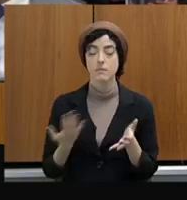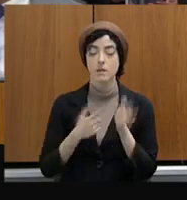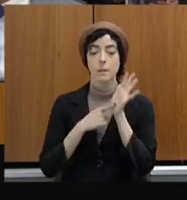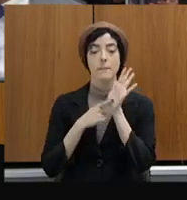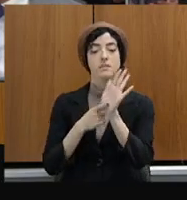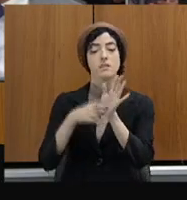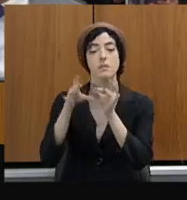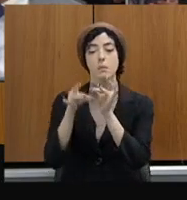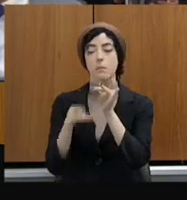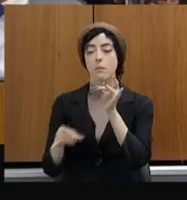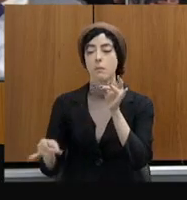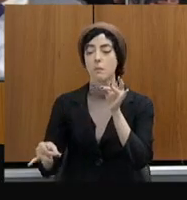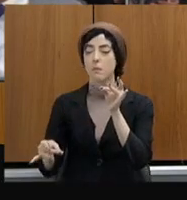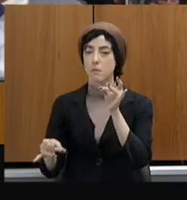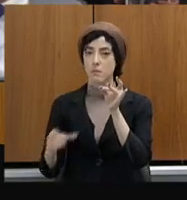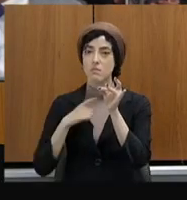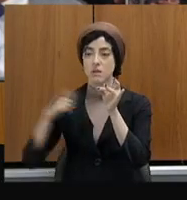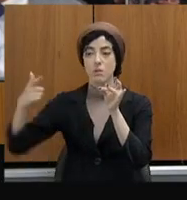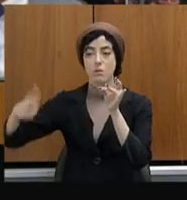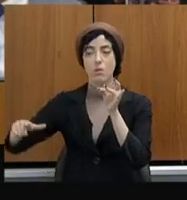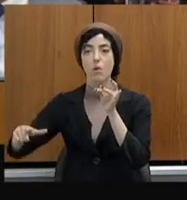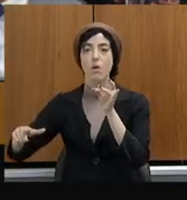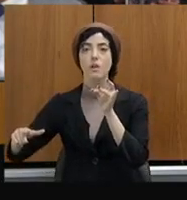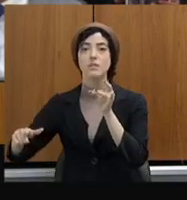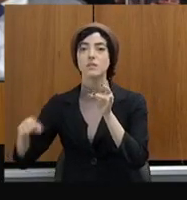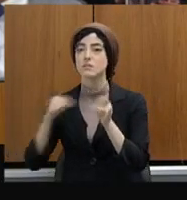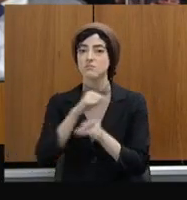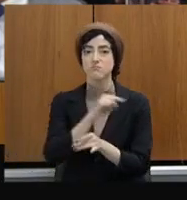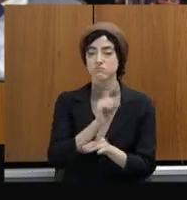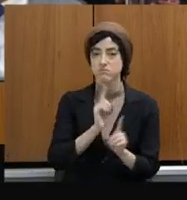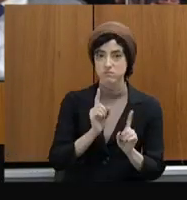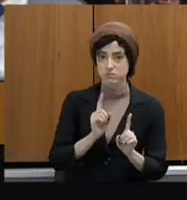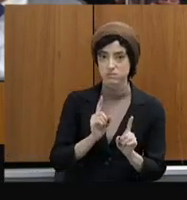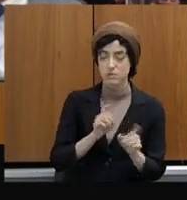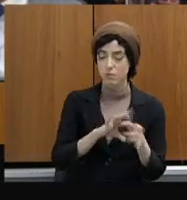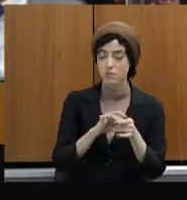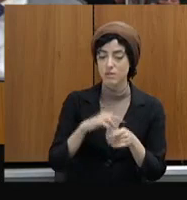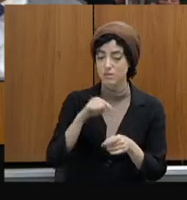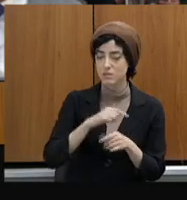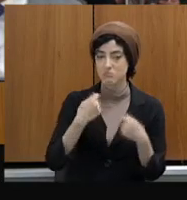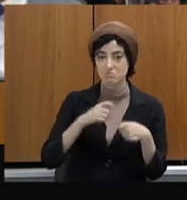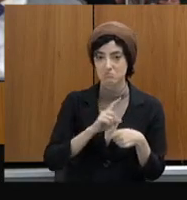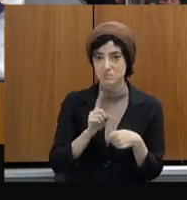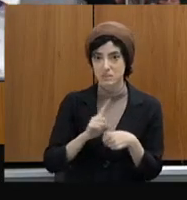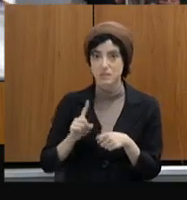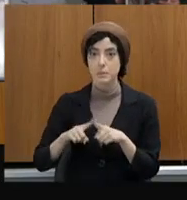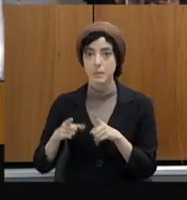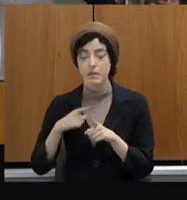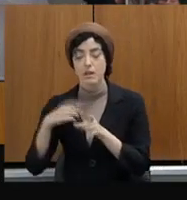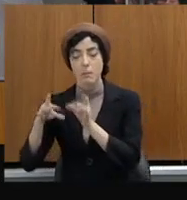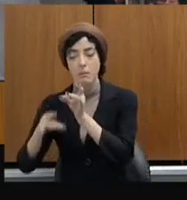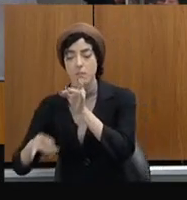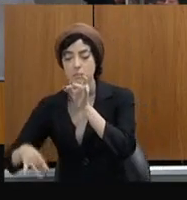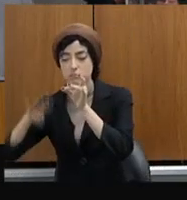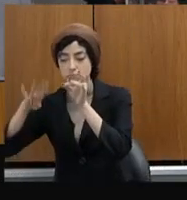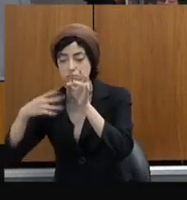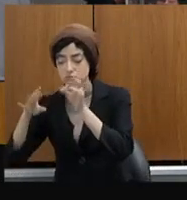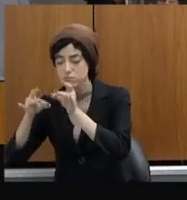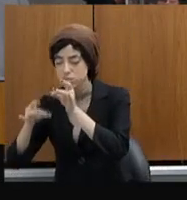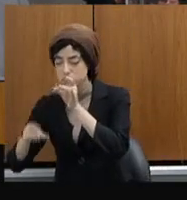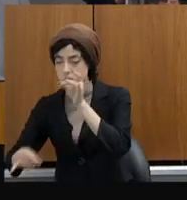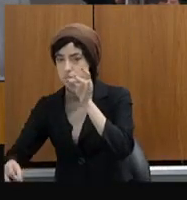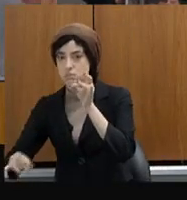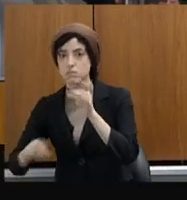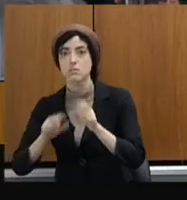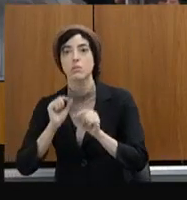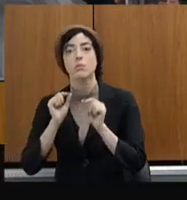aqui, sobre todas as entregas feitas, por exemplo, para a perícia oficial. Em termos